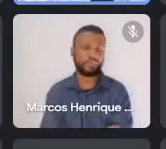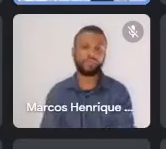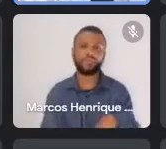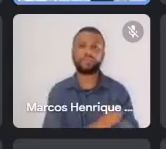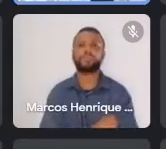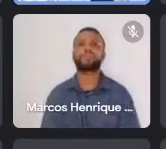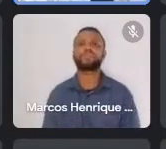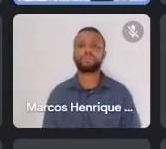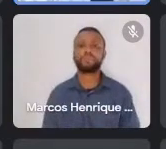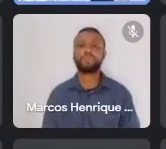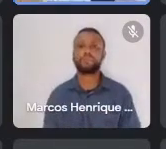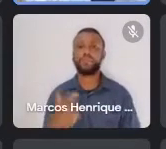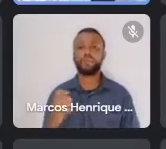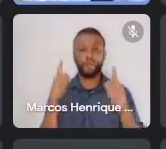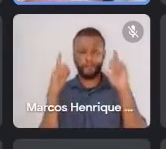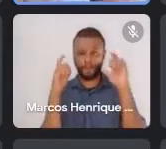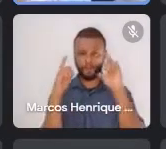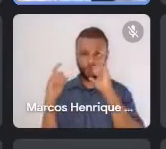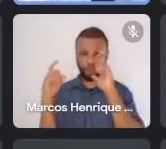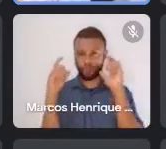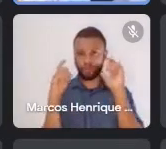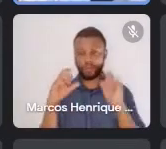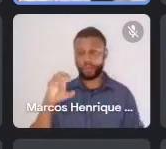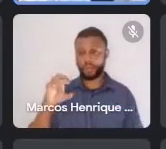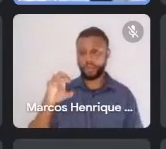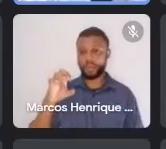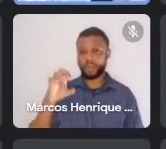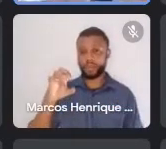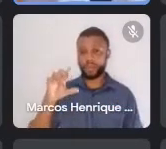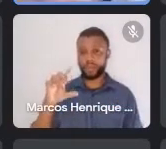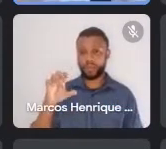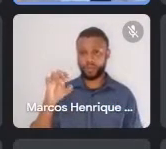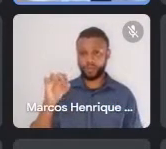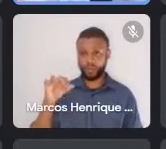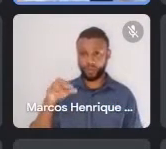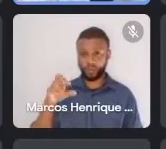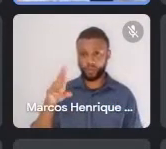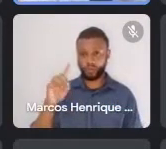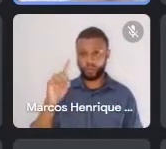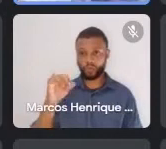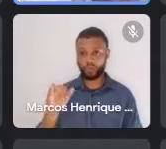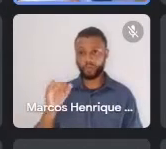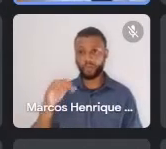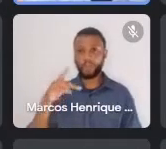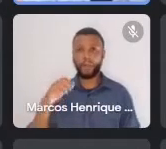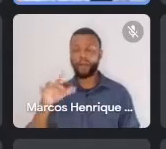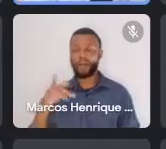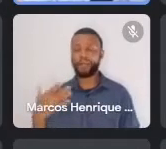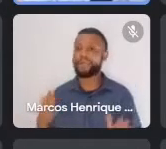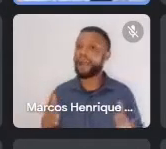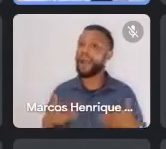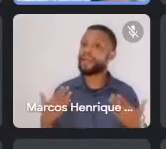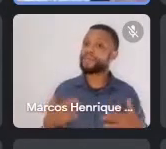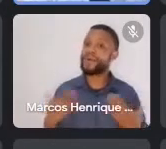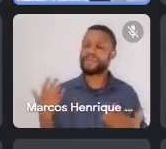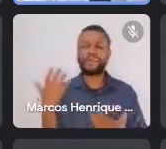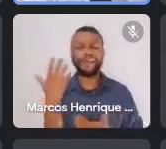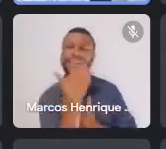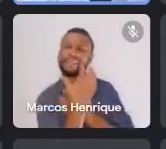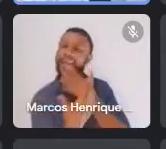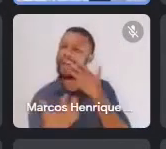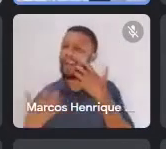Paula, né? Que também fazia... Sempre animava muito as pessoas. O Eduor chegava cantando, todo mundo cantava junto. é